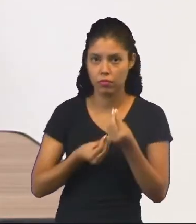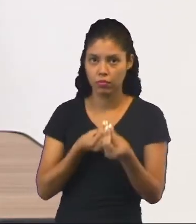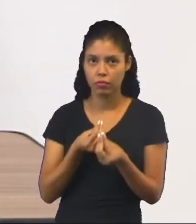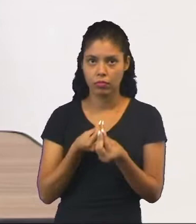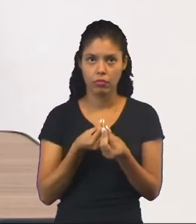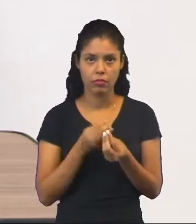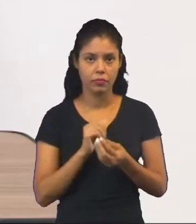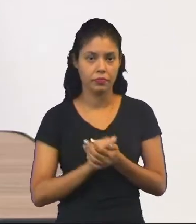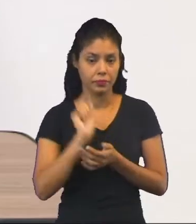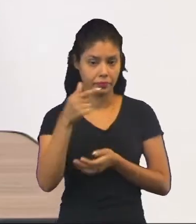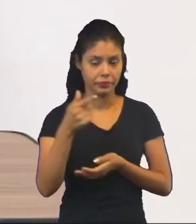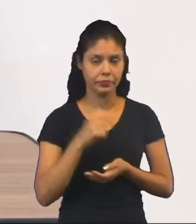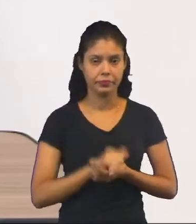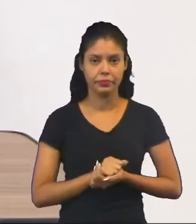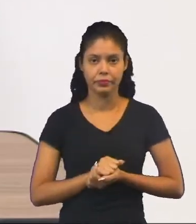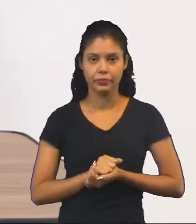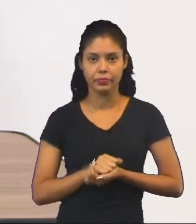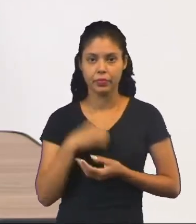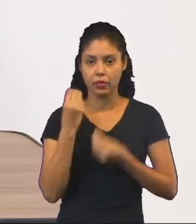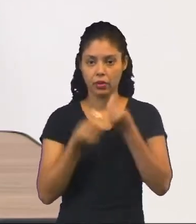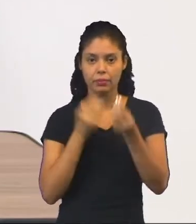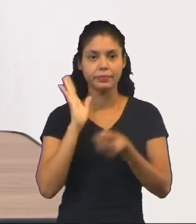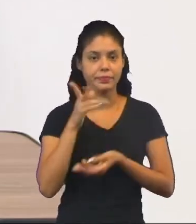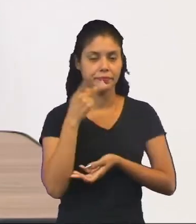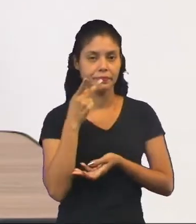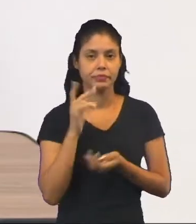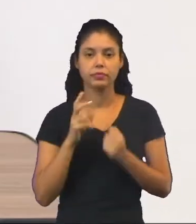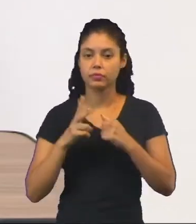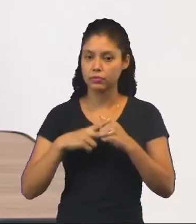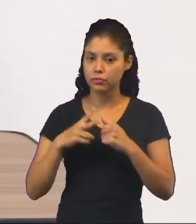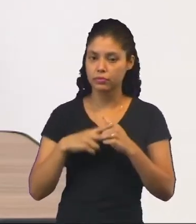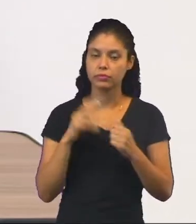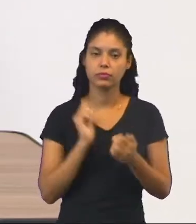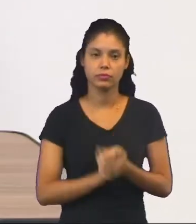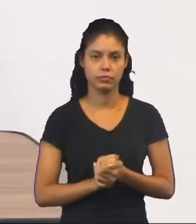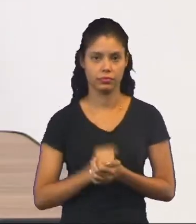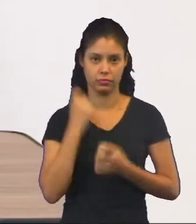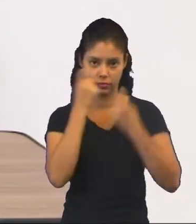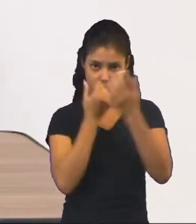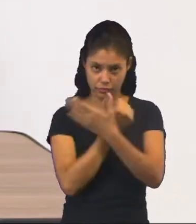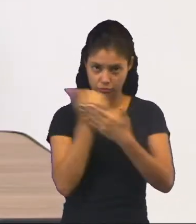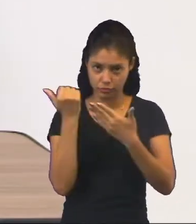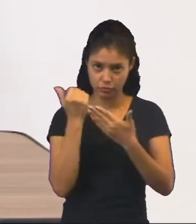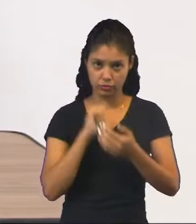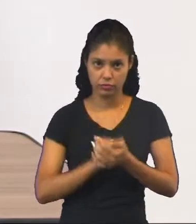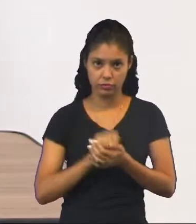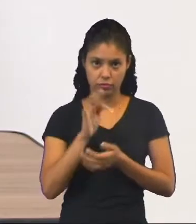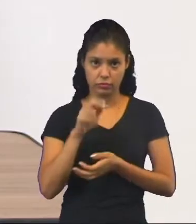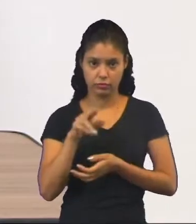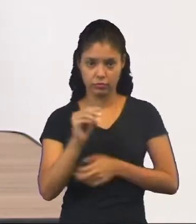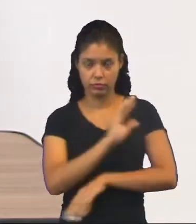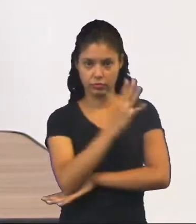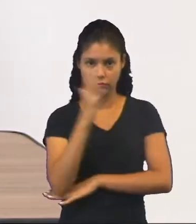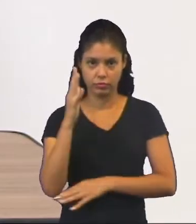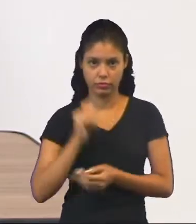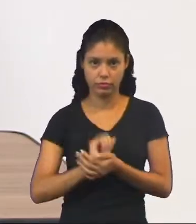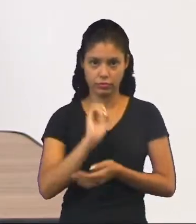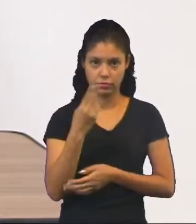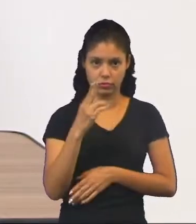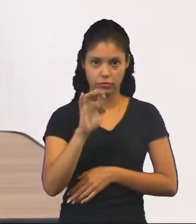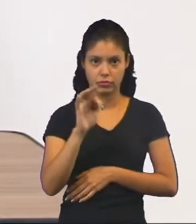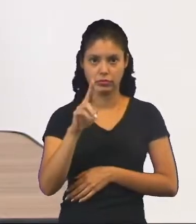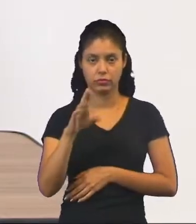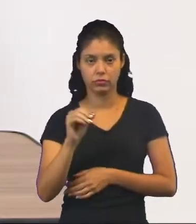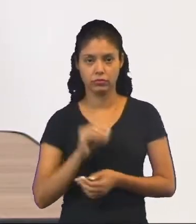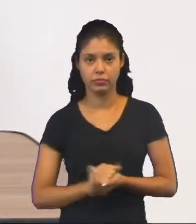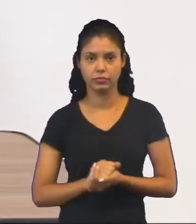vão se expressar ali. Como eu já falei, verbos expressam a ação, fenômeno da natureza ou estado.